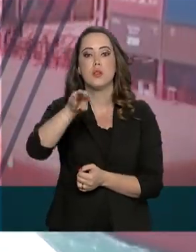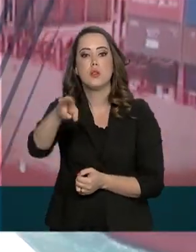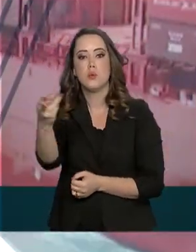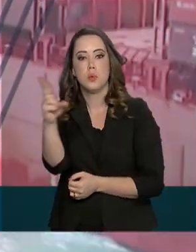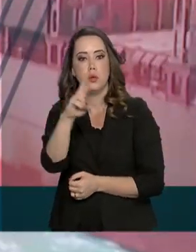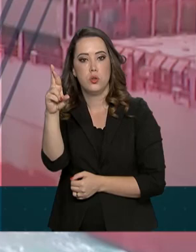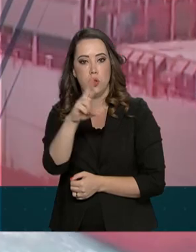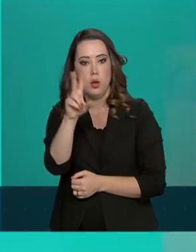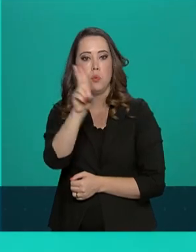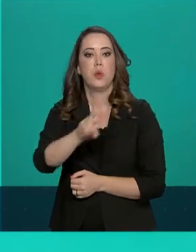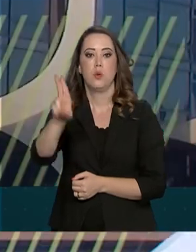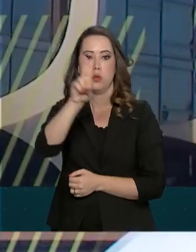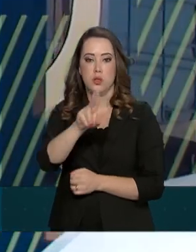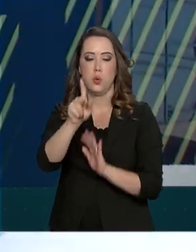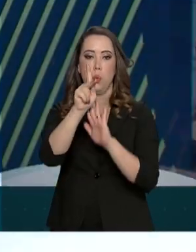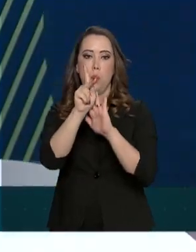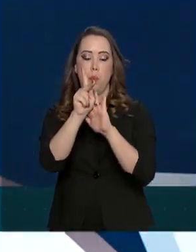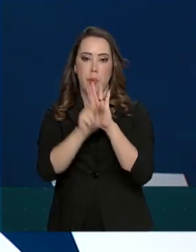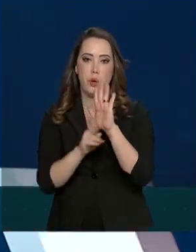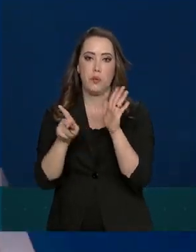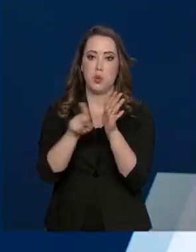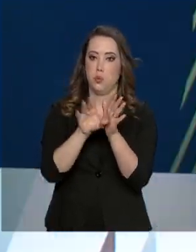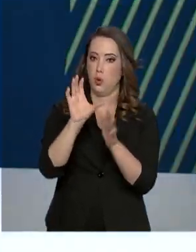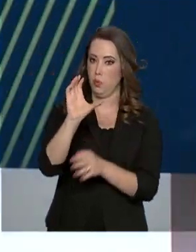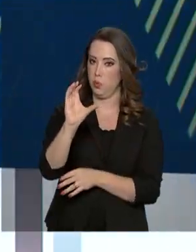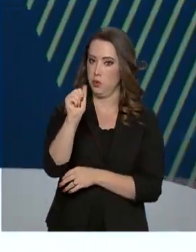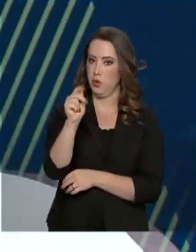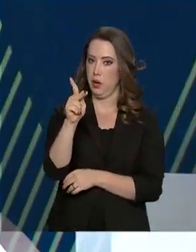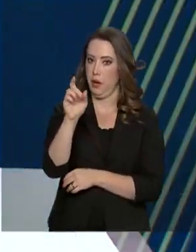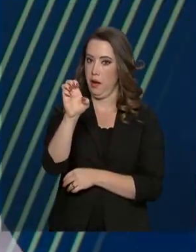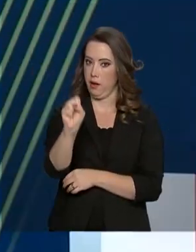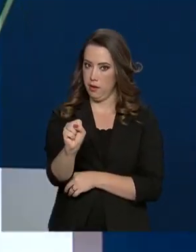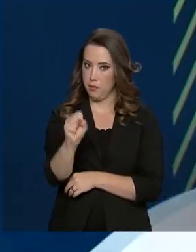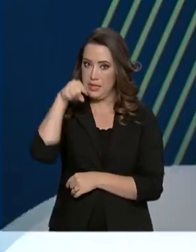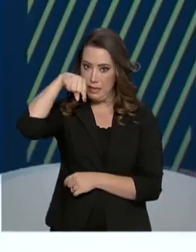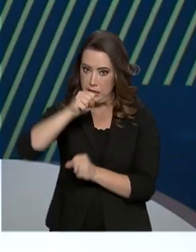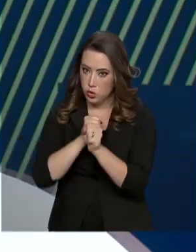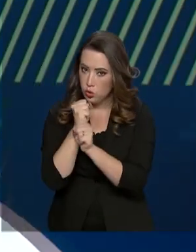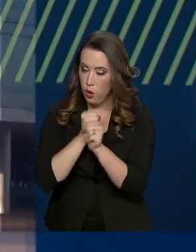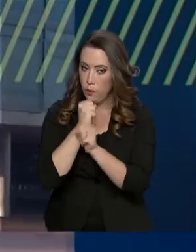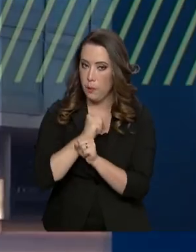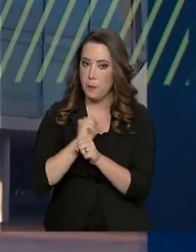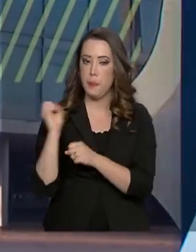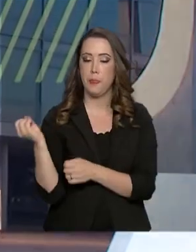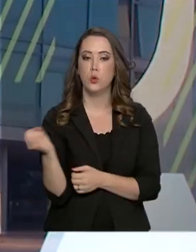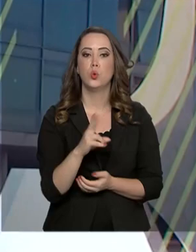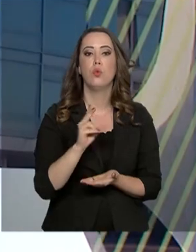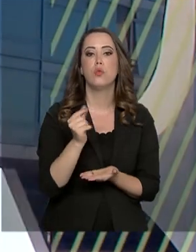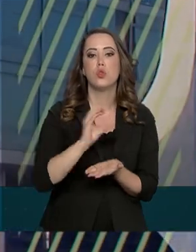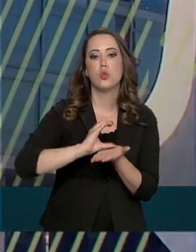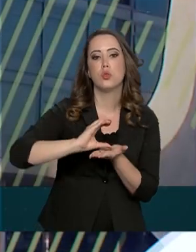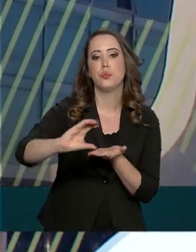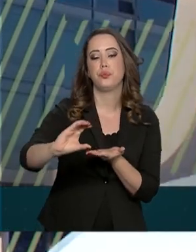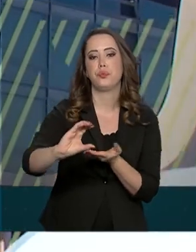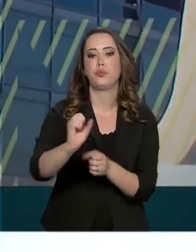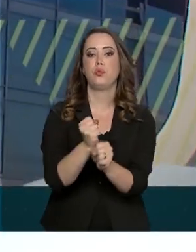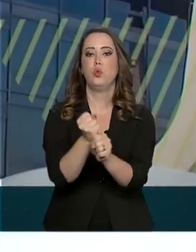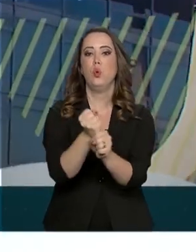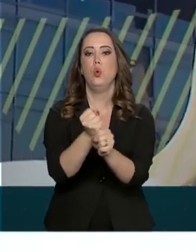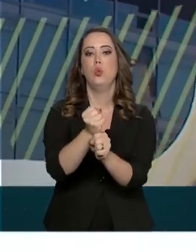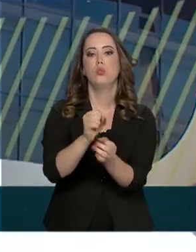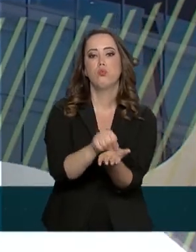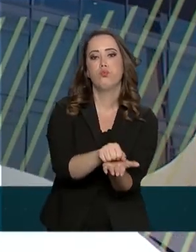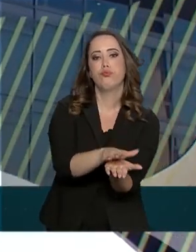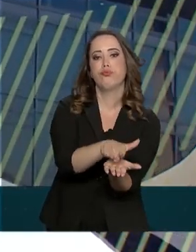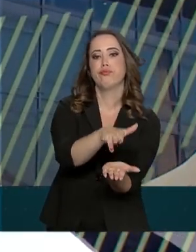milhões de reais para a utilização em programas da Capes ainda este ano. Com o novo aporte, o orçamento anual supera